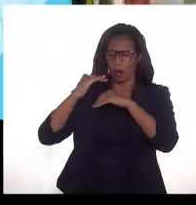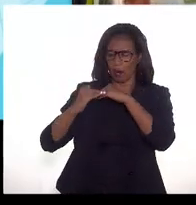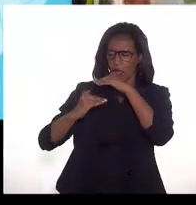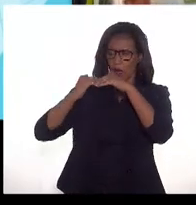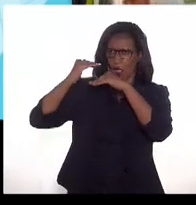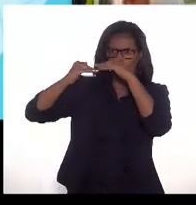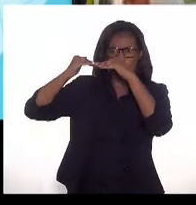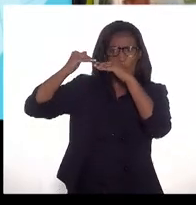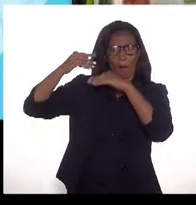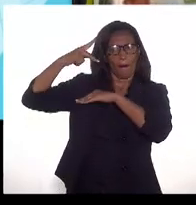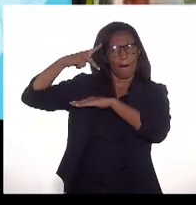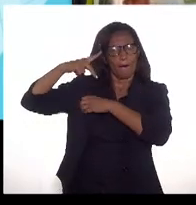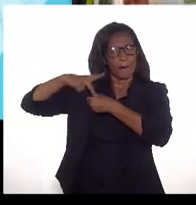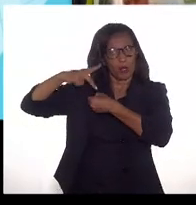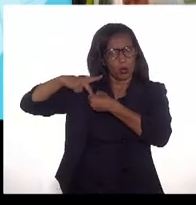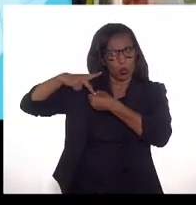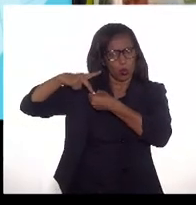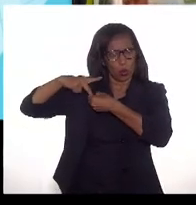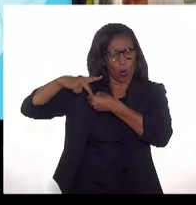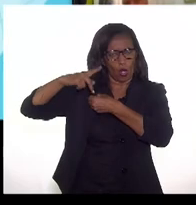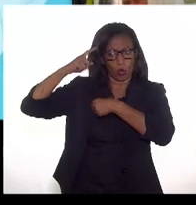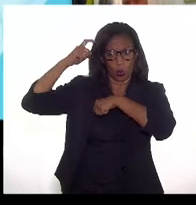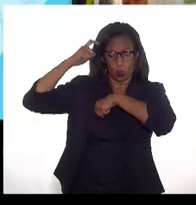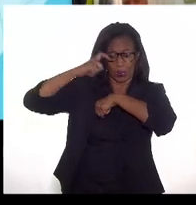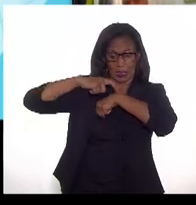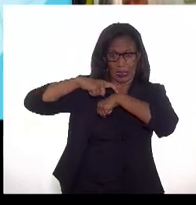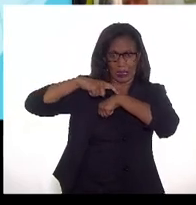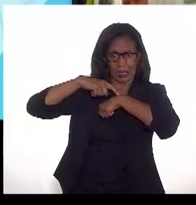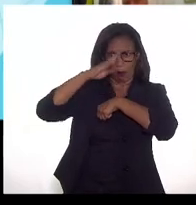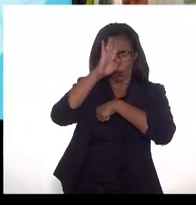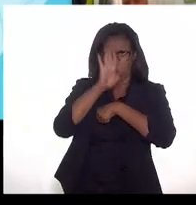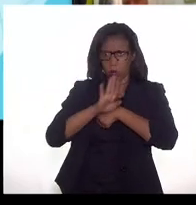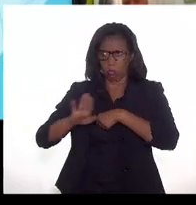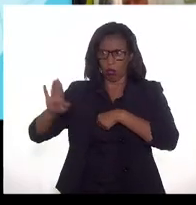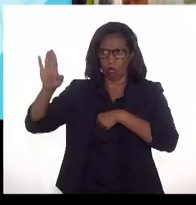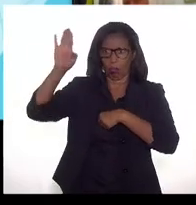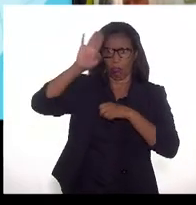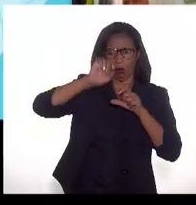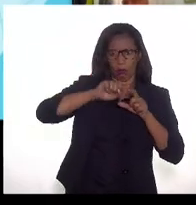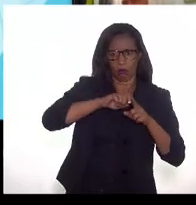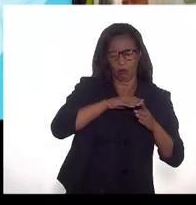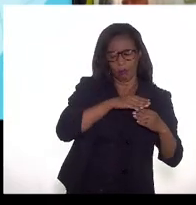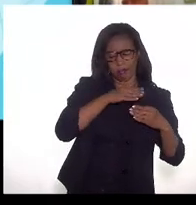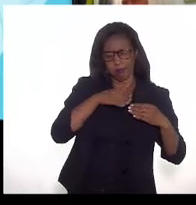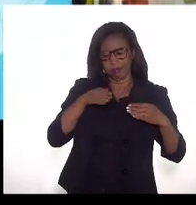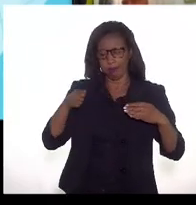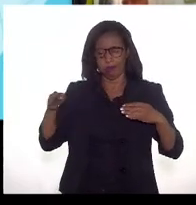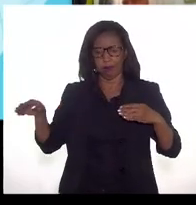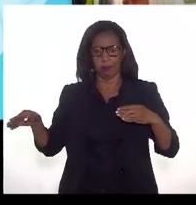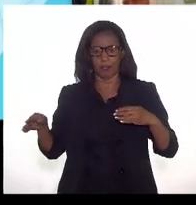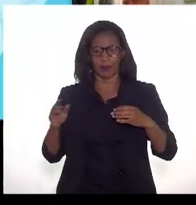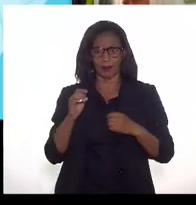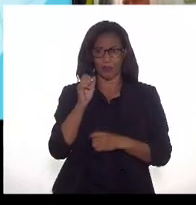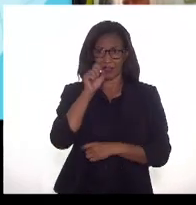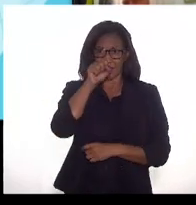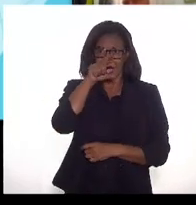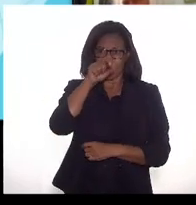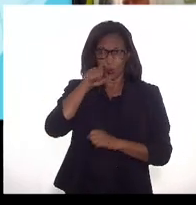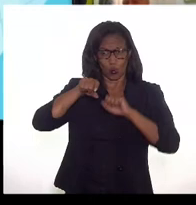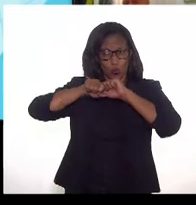petróleo ao longo do tempo no Brasil e na barra azul clara a evolução da produção